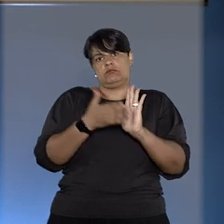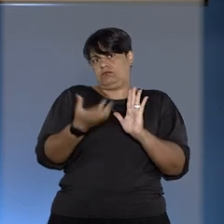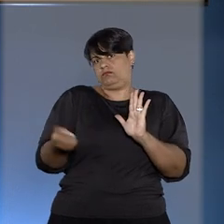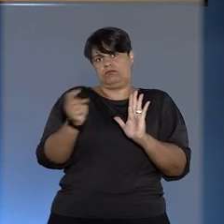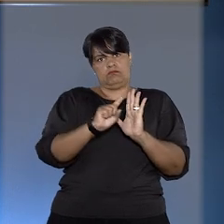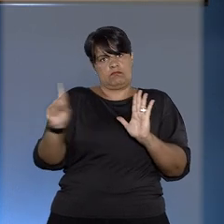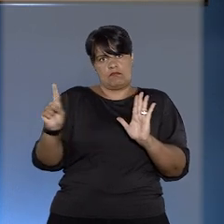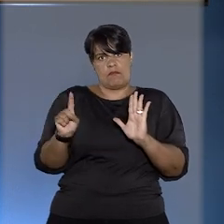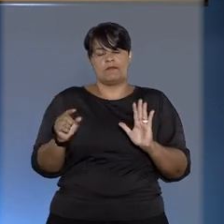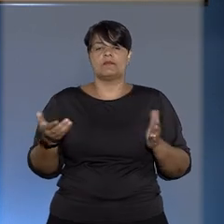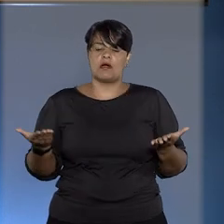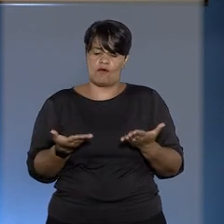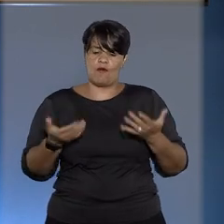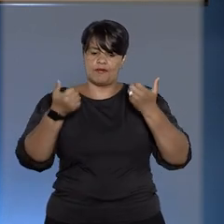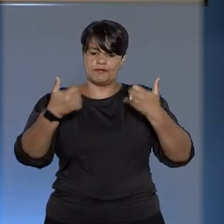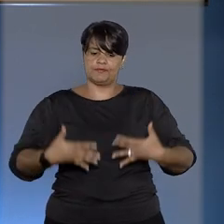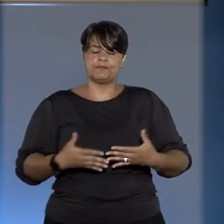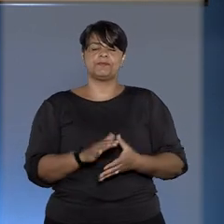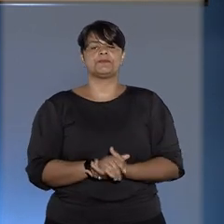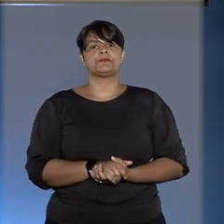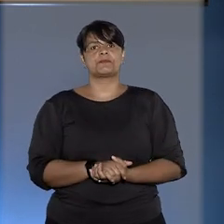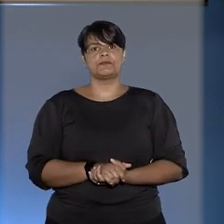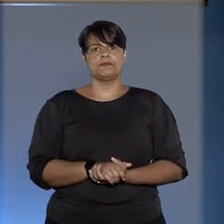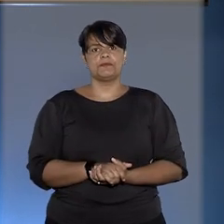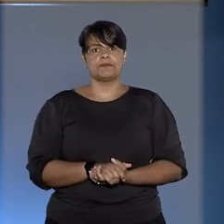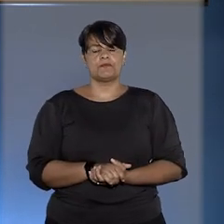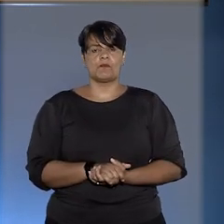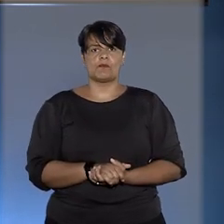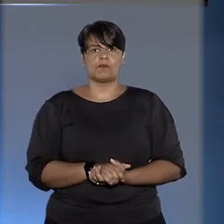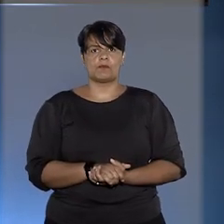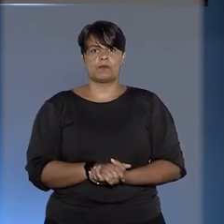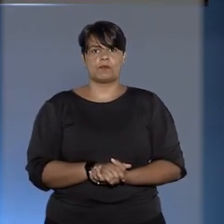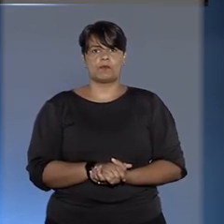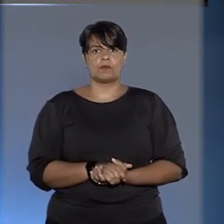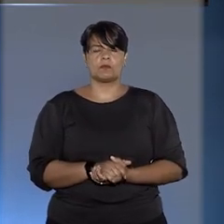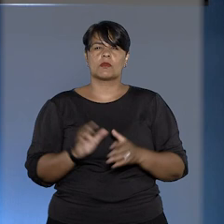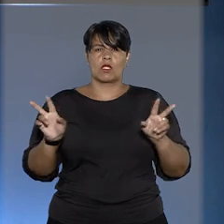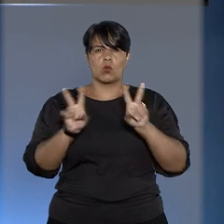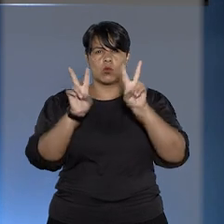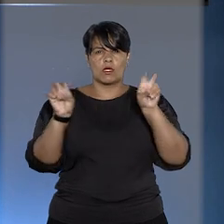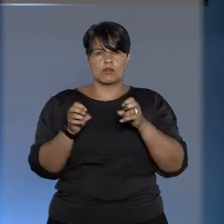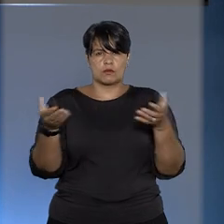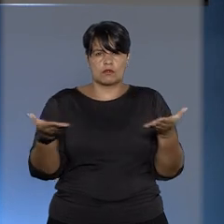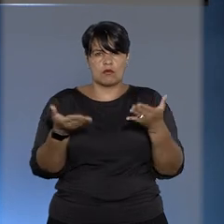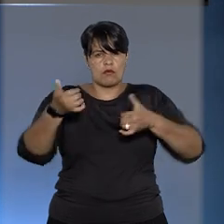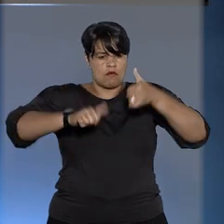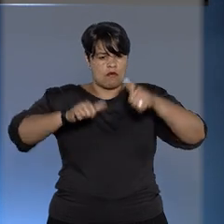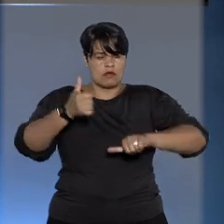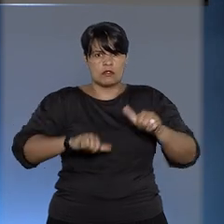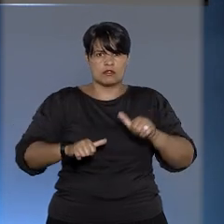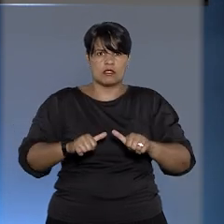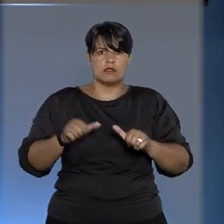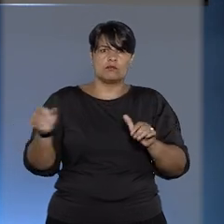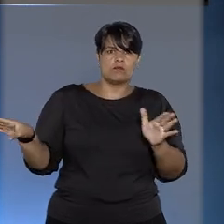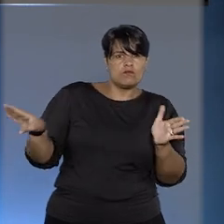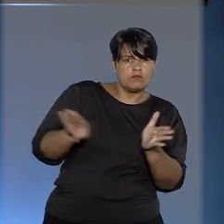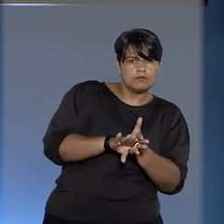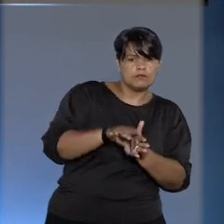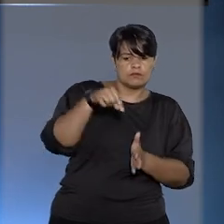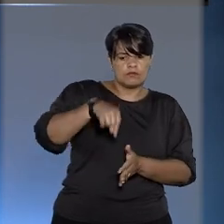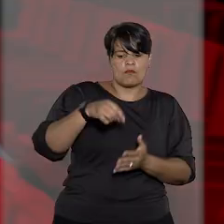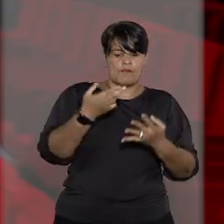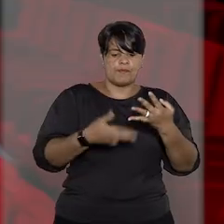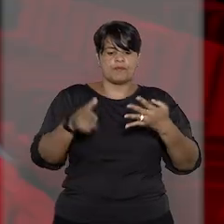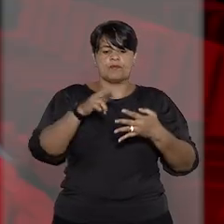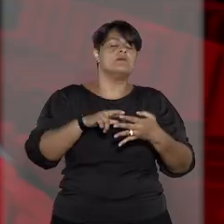O repórter Rafael Porfírio tem mais informações. O caso analisado chegou ao STJ em recurso especial